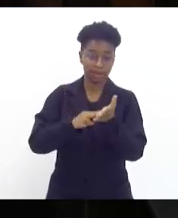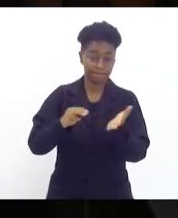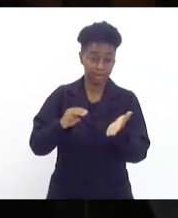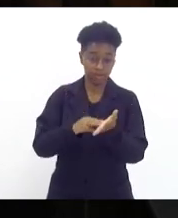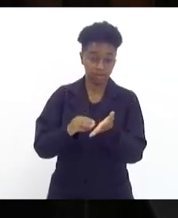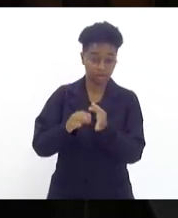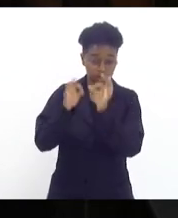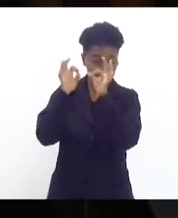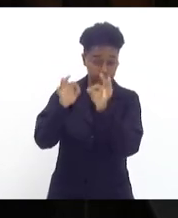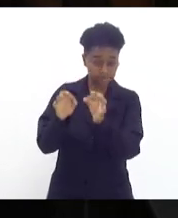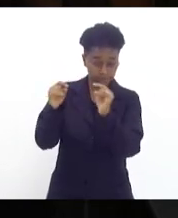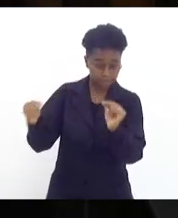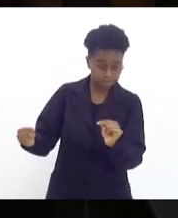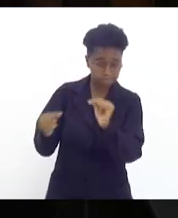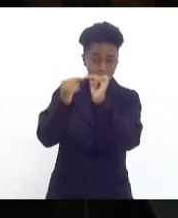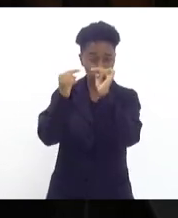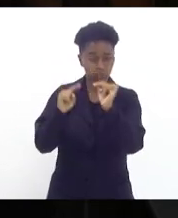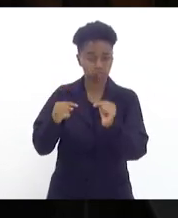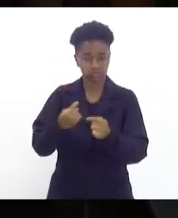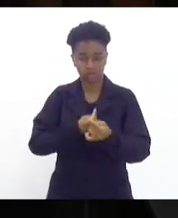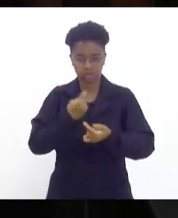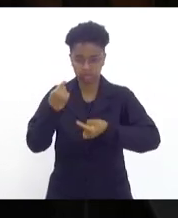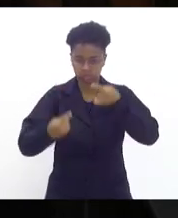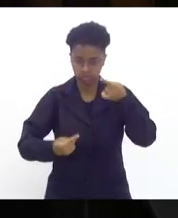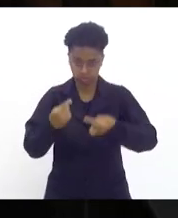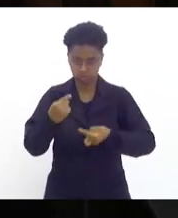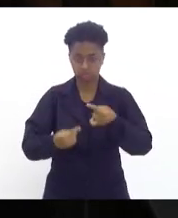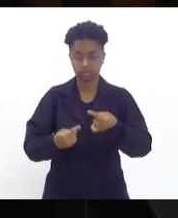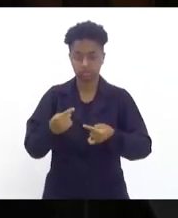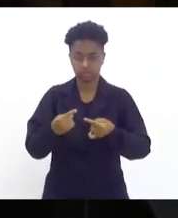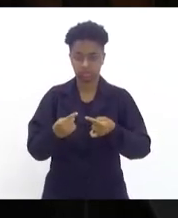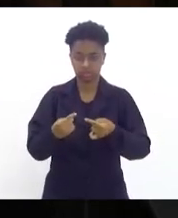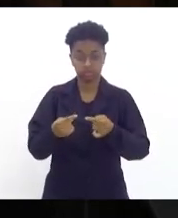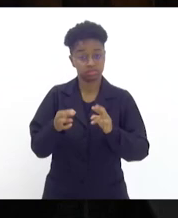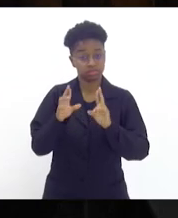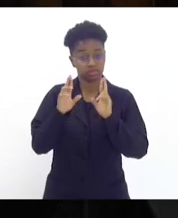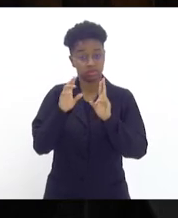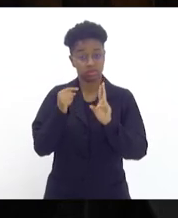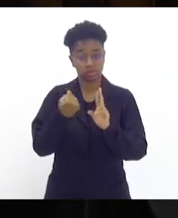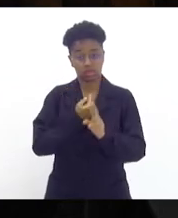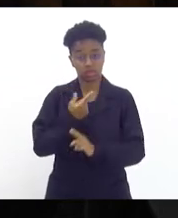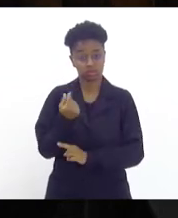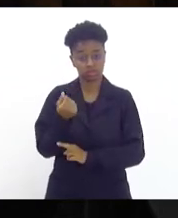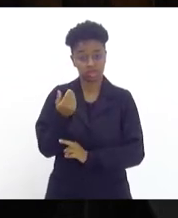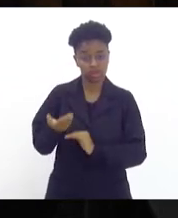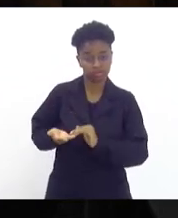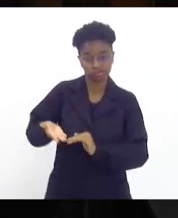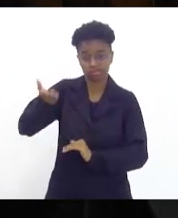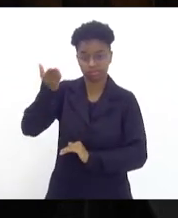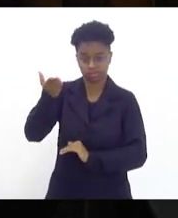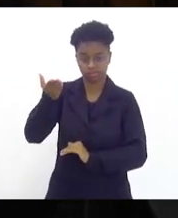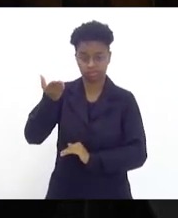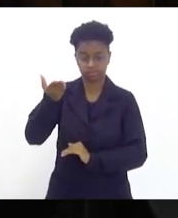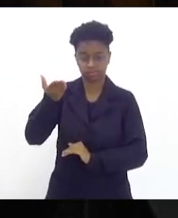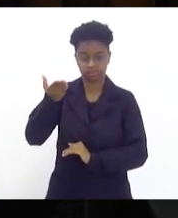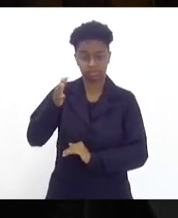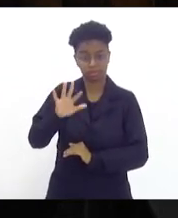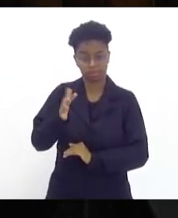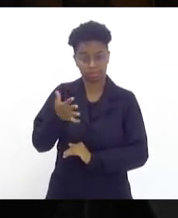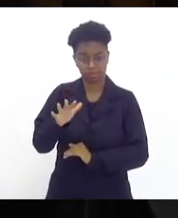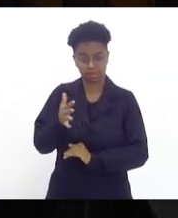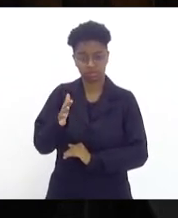precisa que vai ser discutida, a nossa receita cresça, no mínimo,